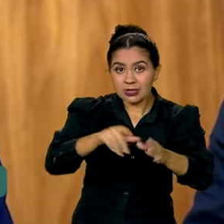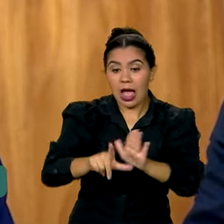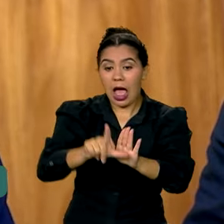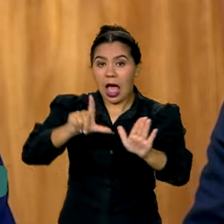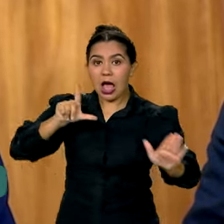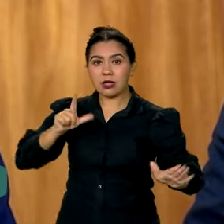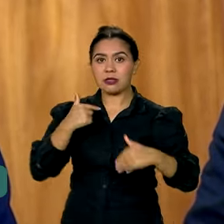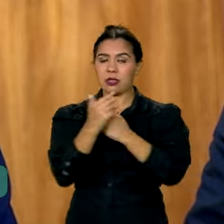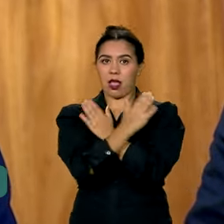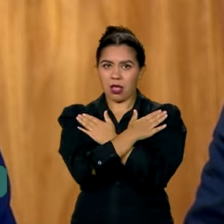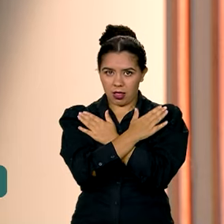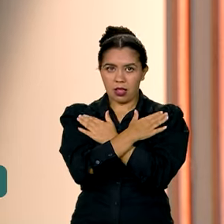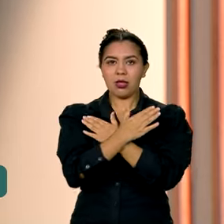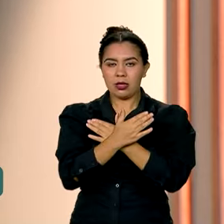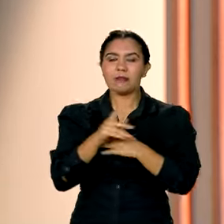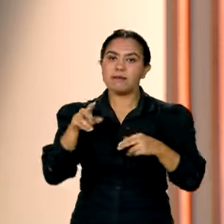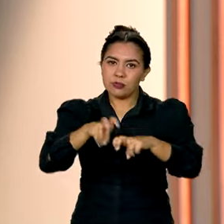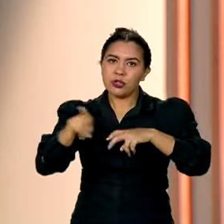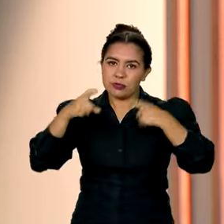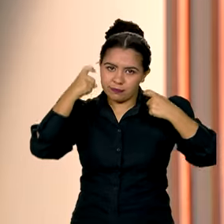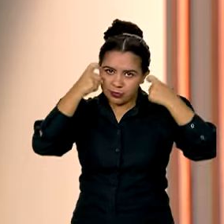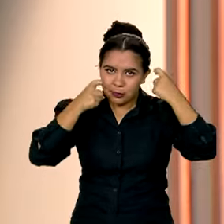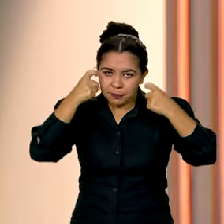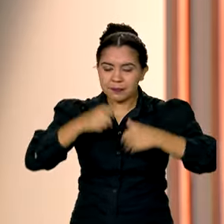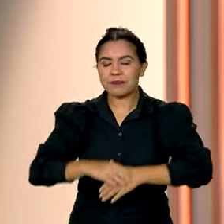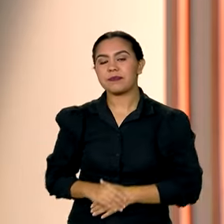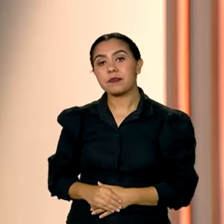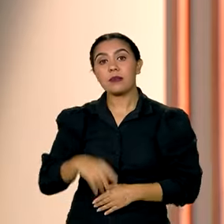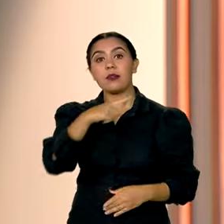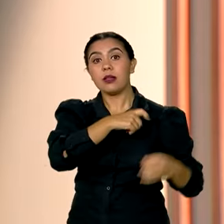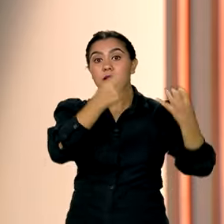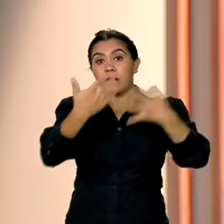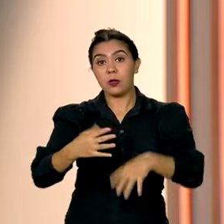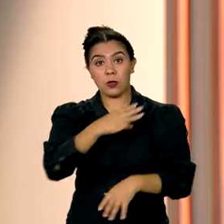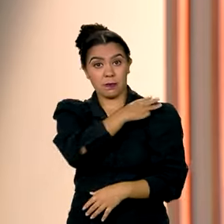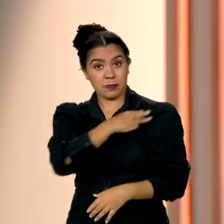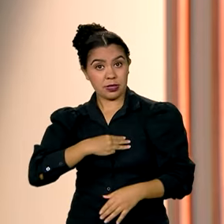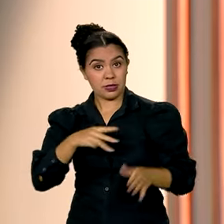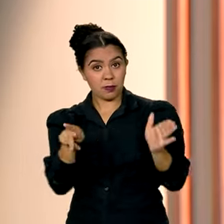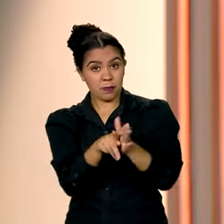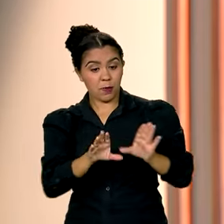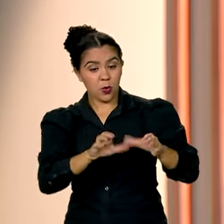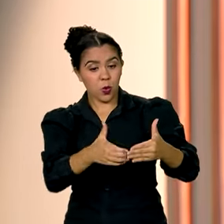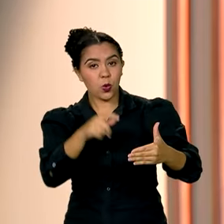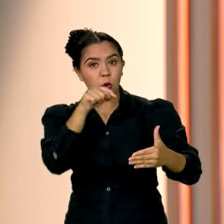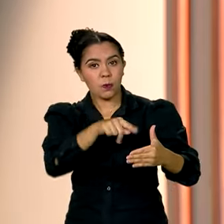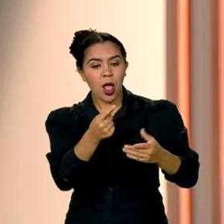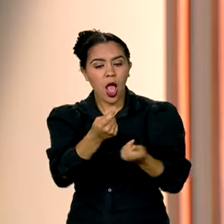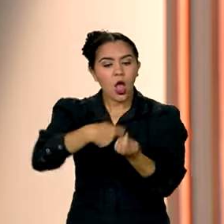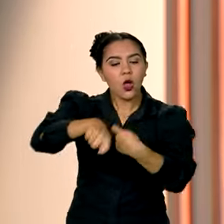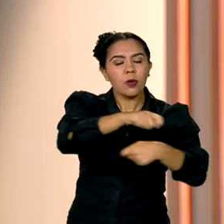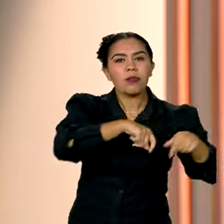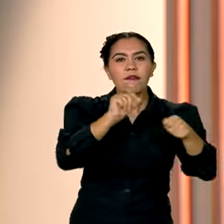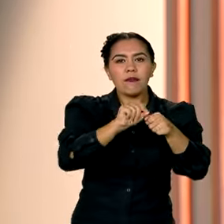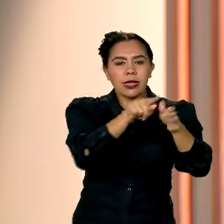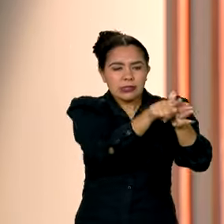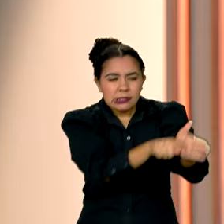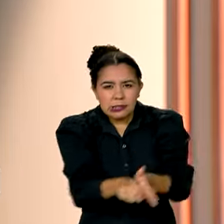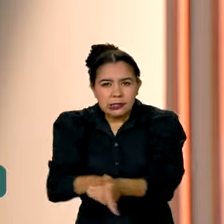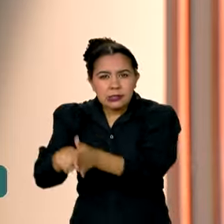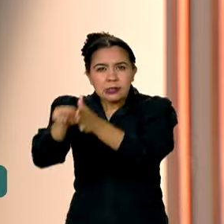preocupação dele com isso. É, e os ministros da equipe econômica também fizeram um balanço da área fiscal,